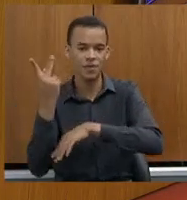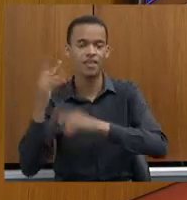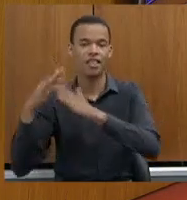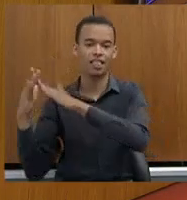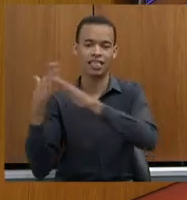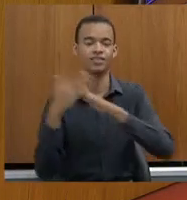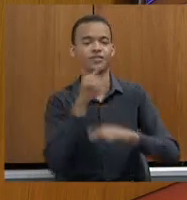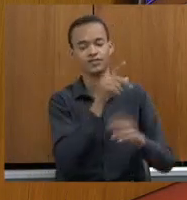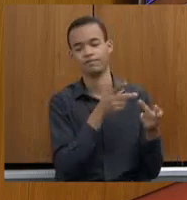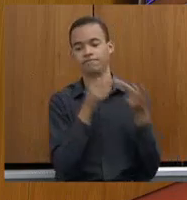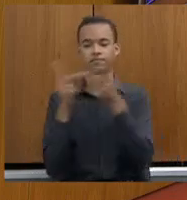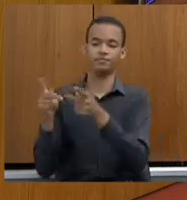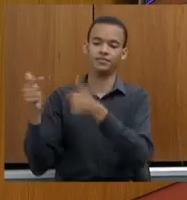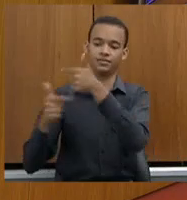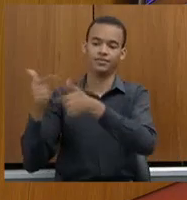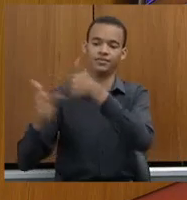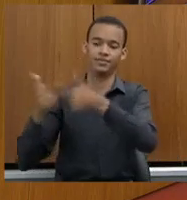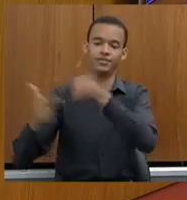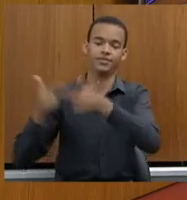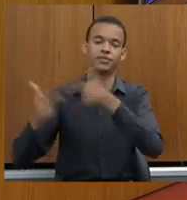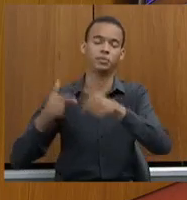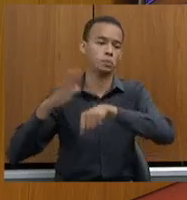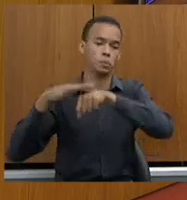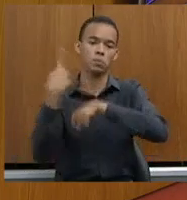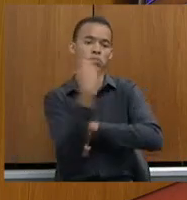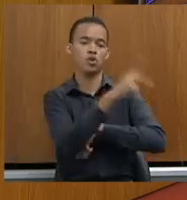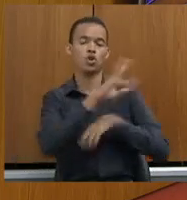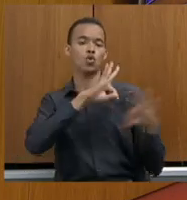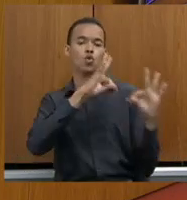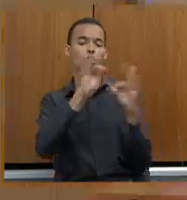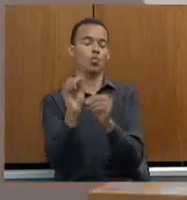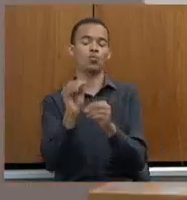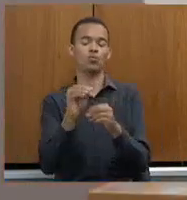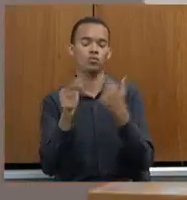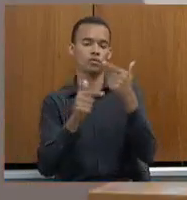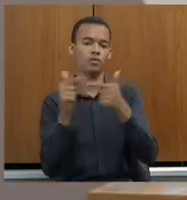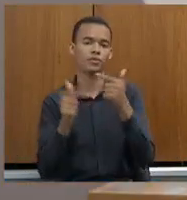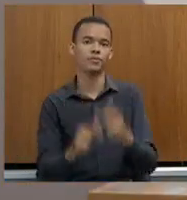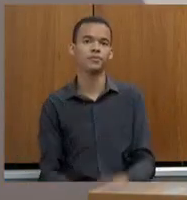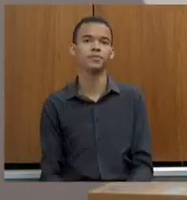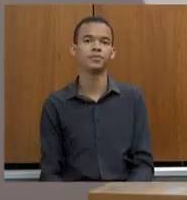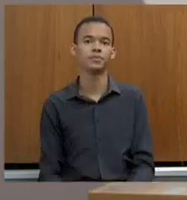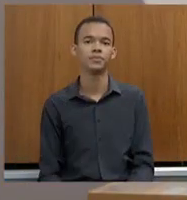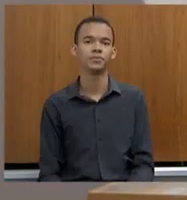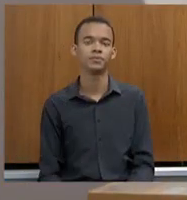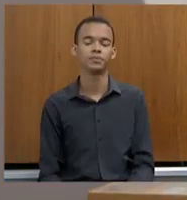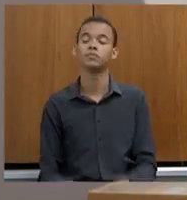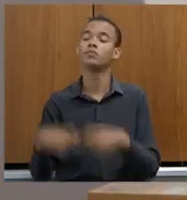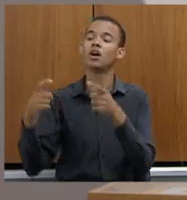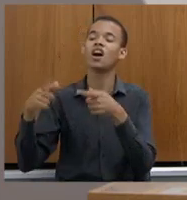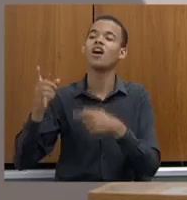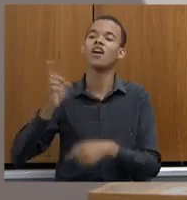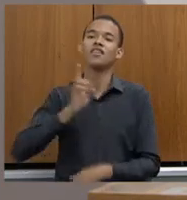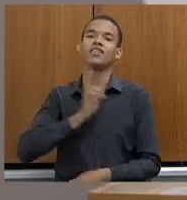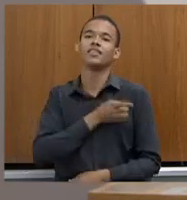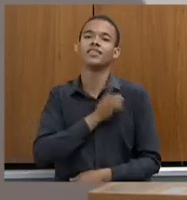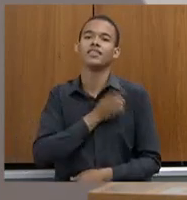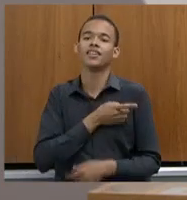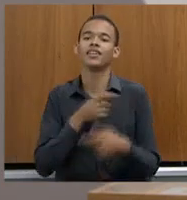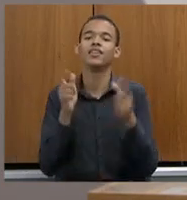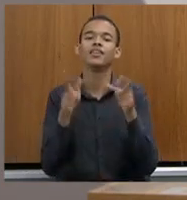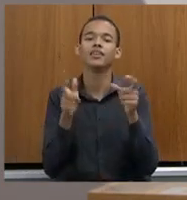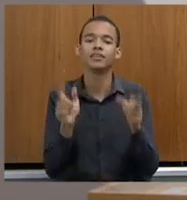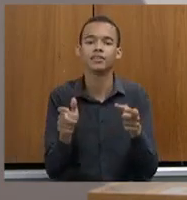não existe negócio de princípio da inércia para ele, ele faz tudo sozinho, João. É, cadê o delegado, o policial judiciário, delegado,